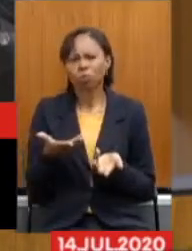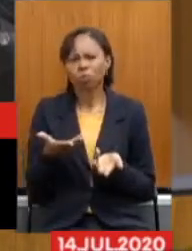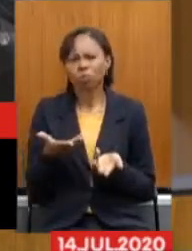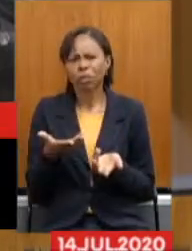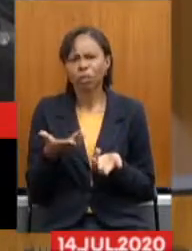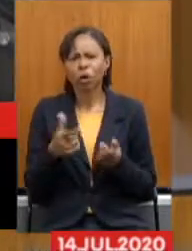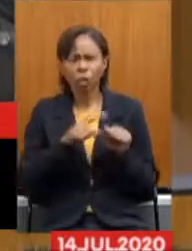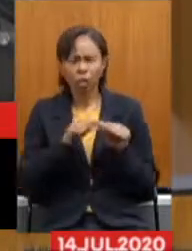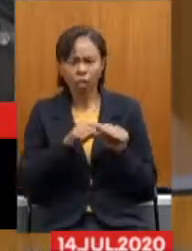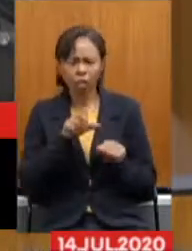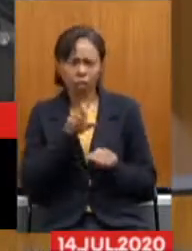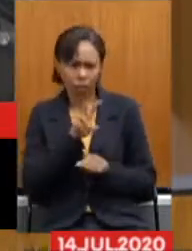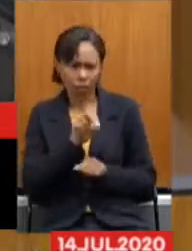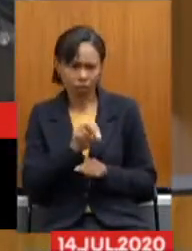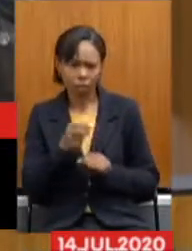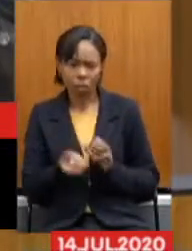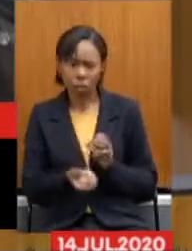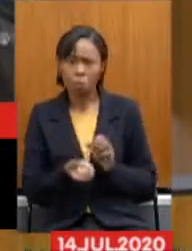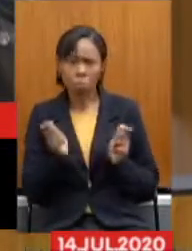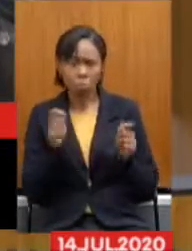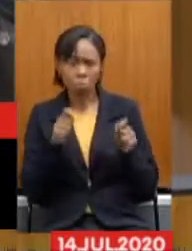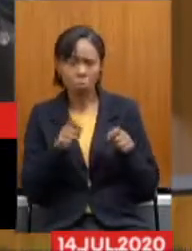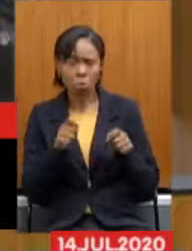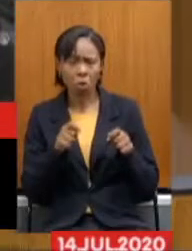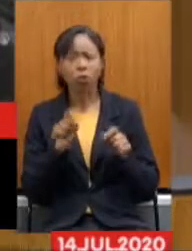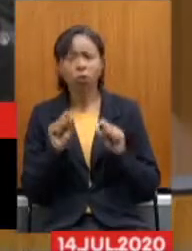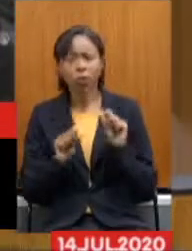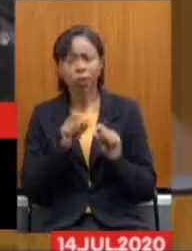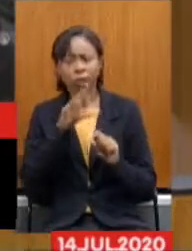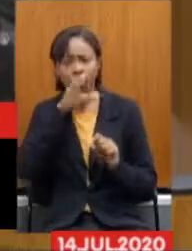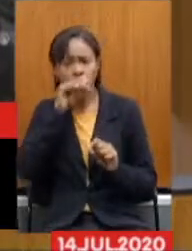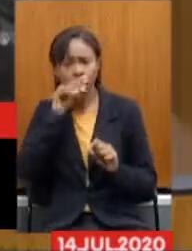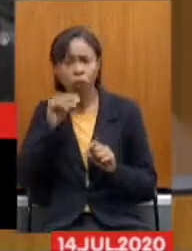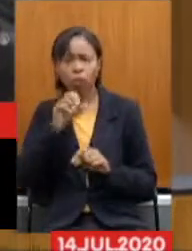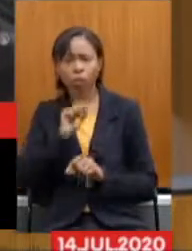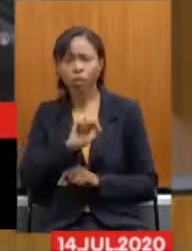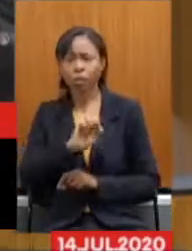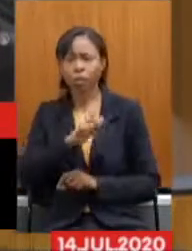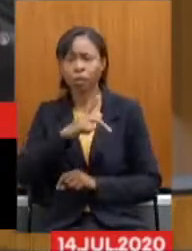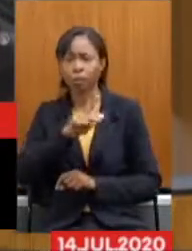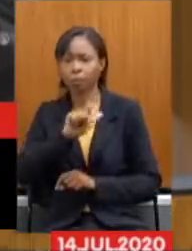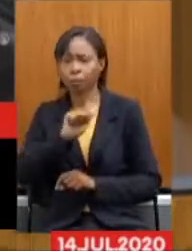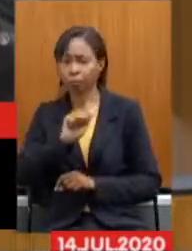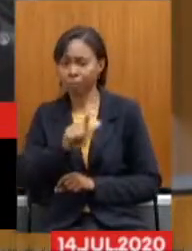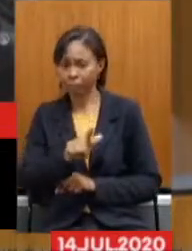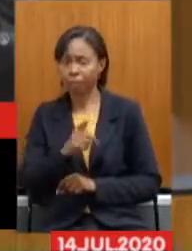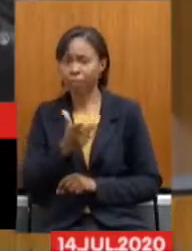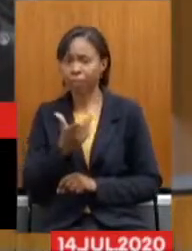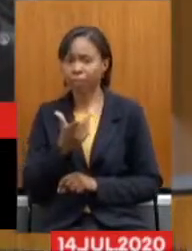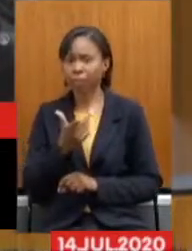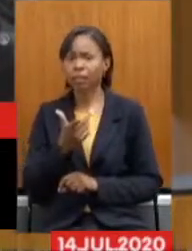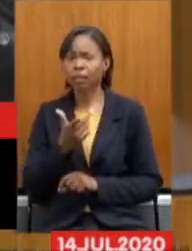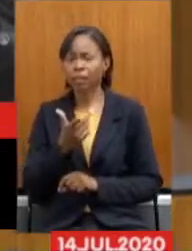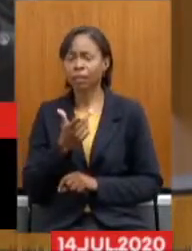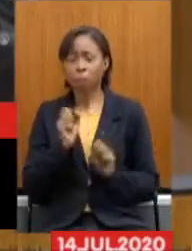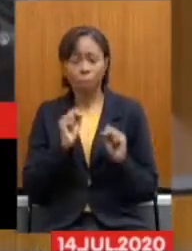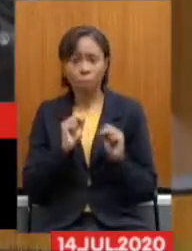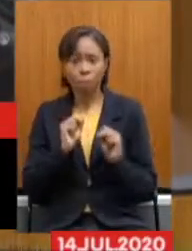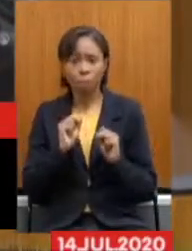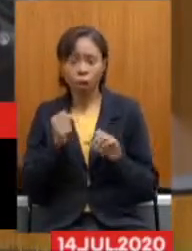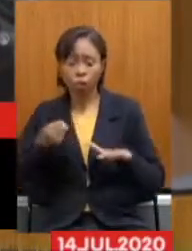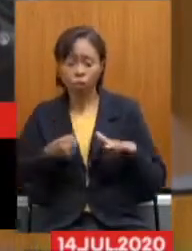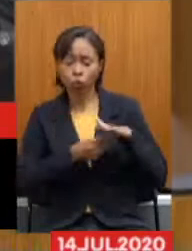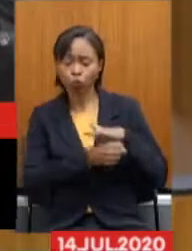os artigos 50 trazem a possibilidade e desende que os servidores da CEPLAG, encaixados naquelas condições ali contidas, possam ocupar os